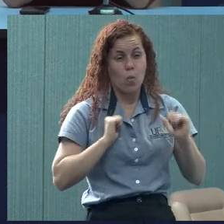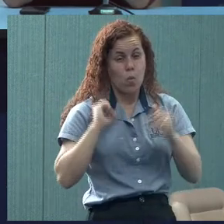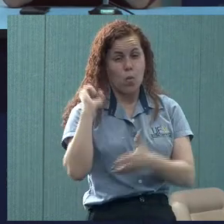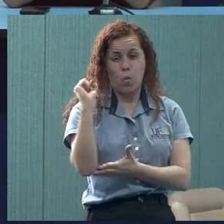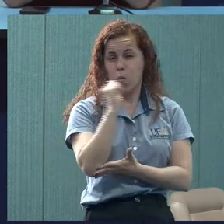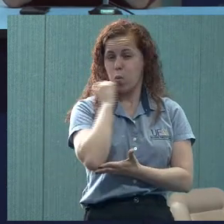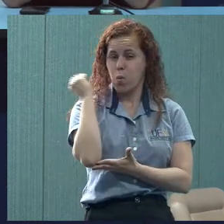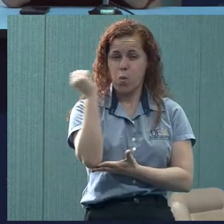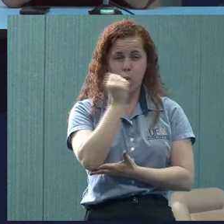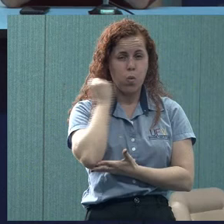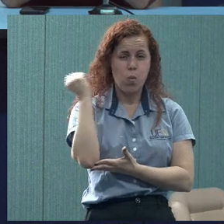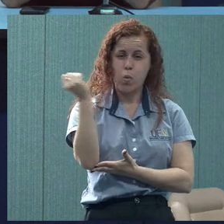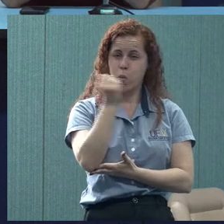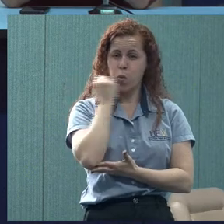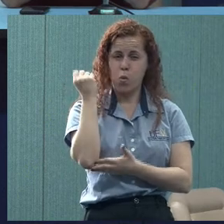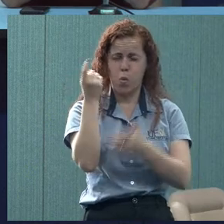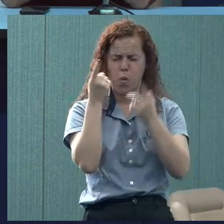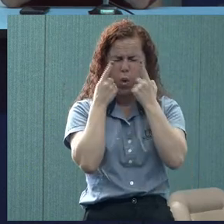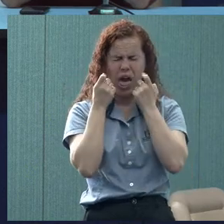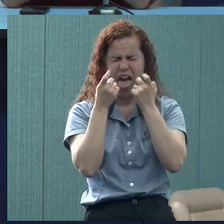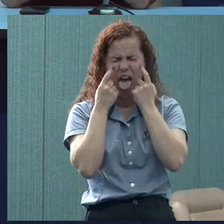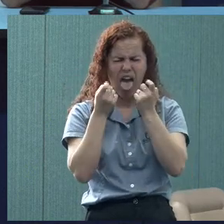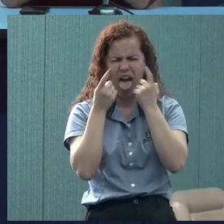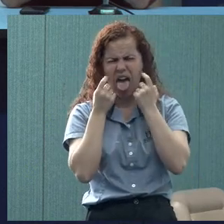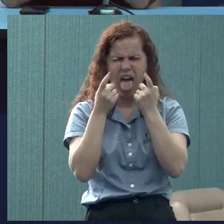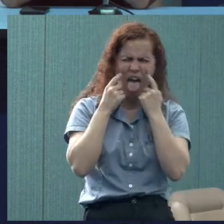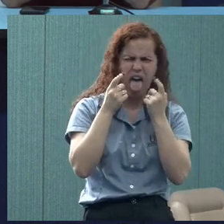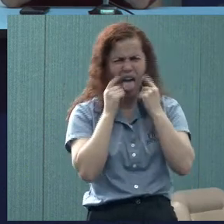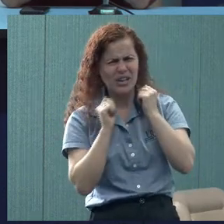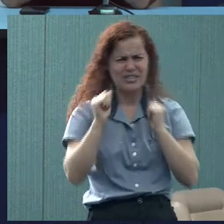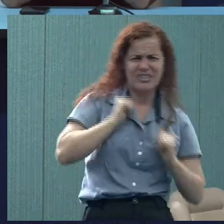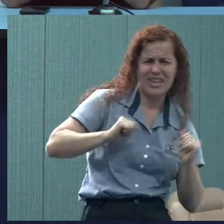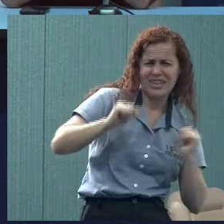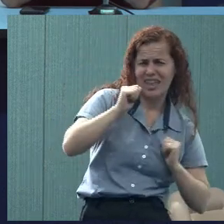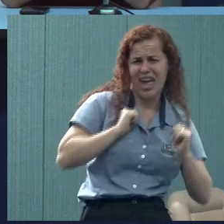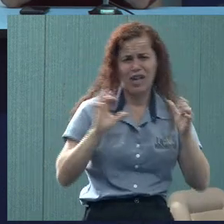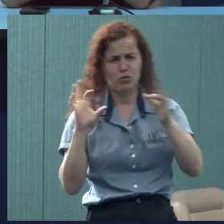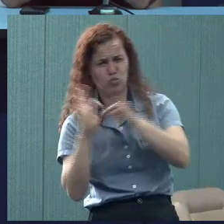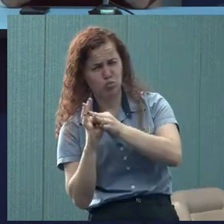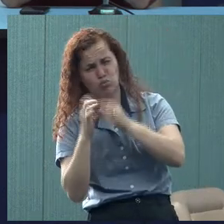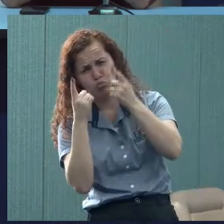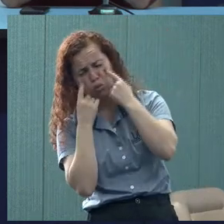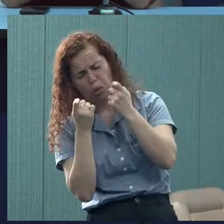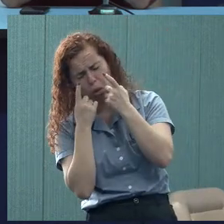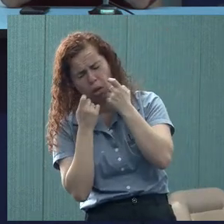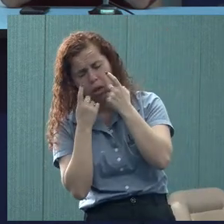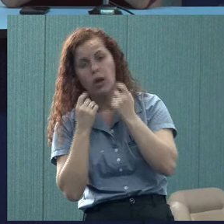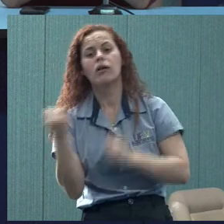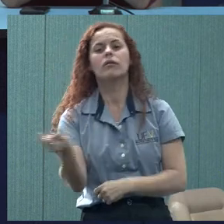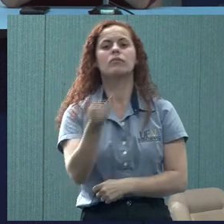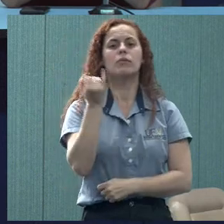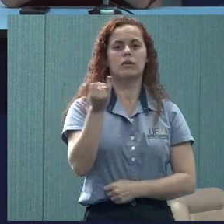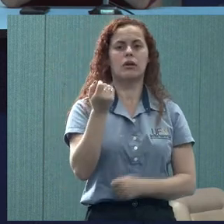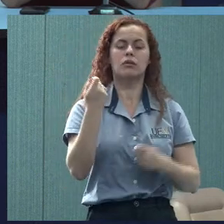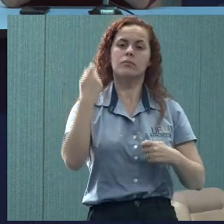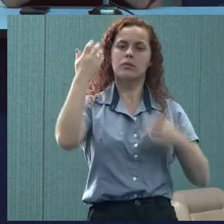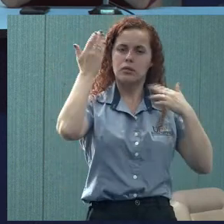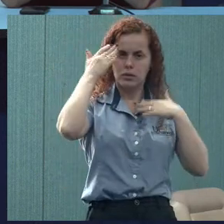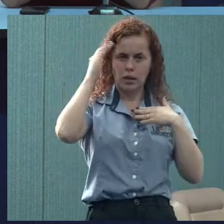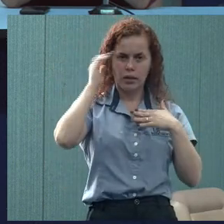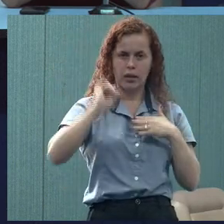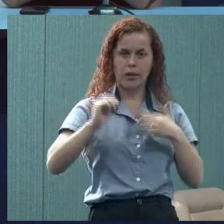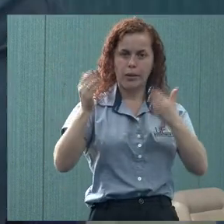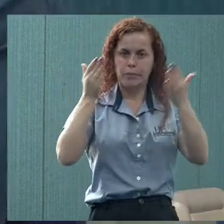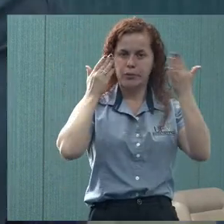crise ou de ansiedade, ou de choro, ou de choro e ansiedade. O que eu acho importante, primeiro, entender que isso é uma crise